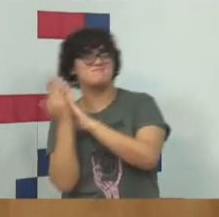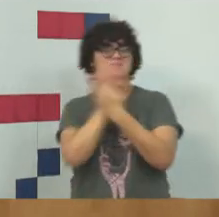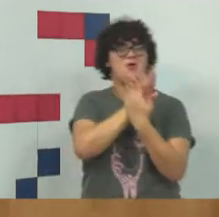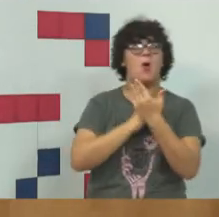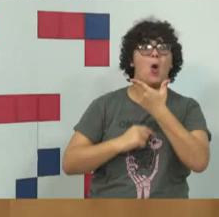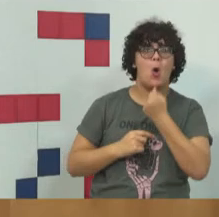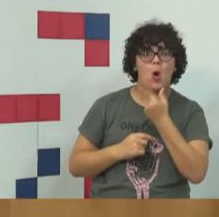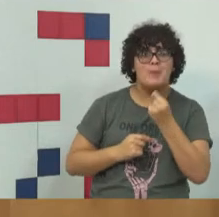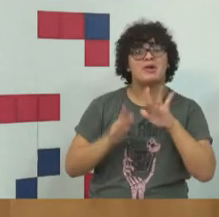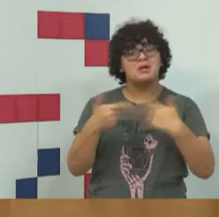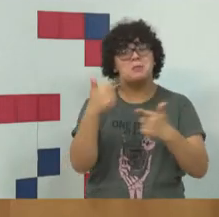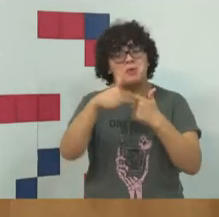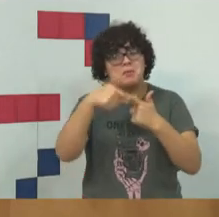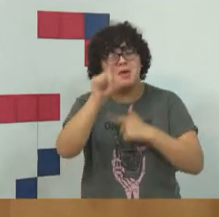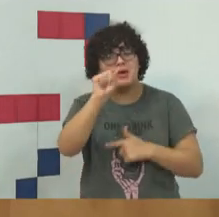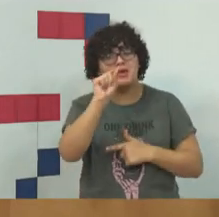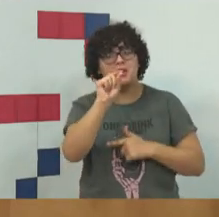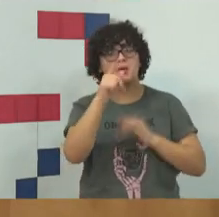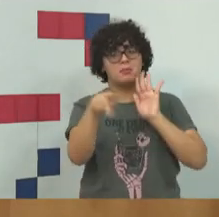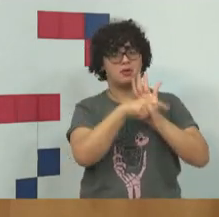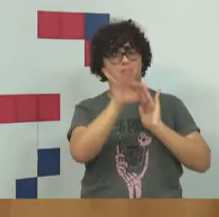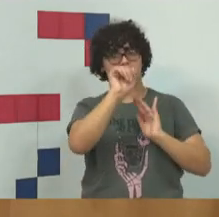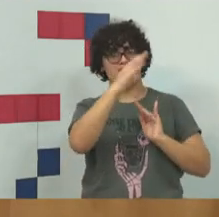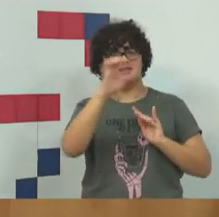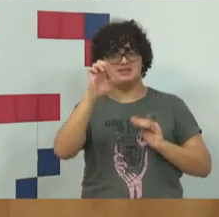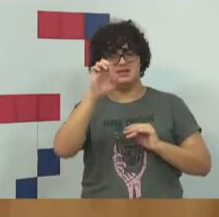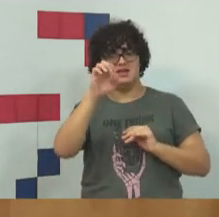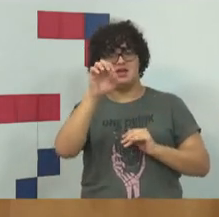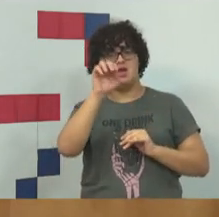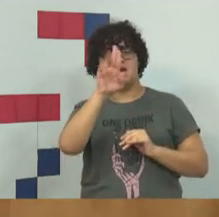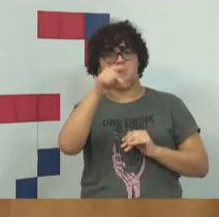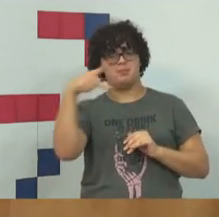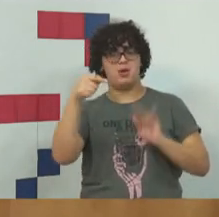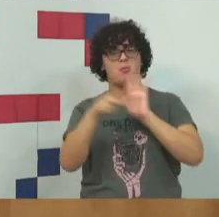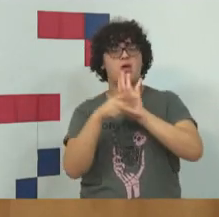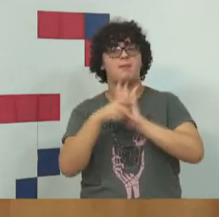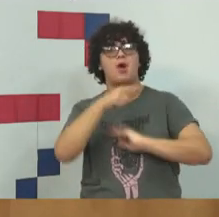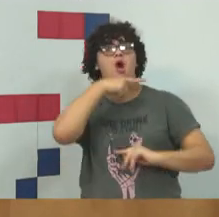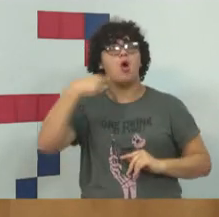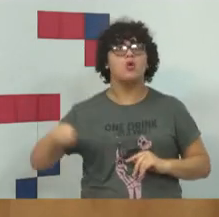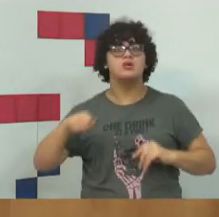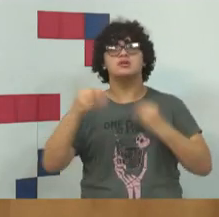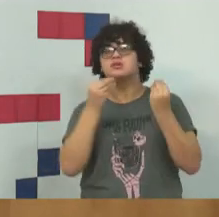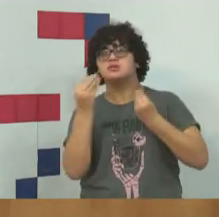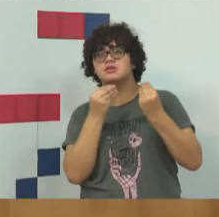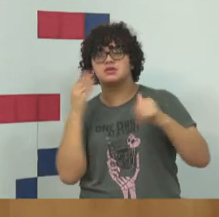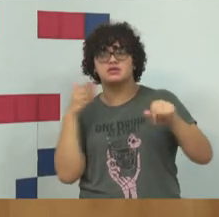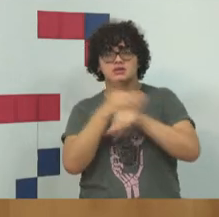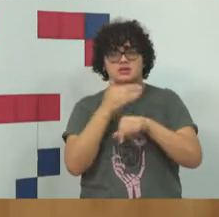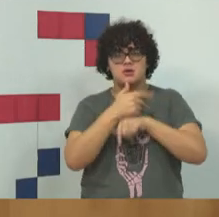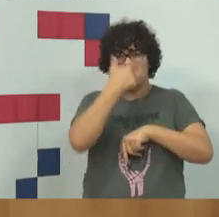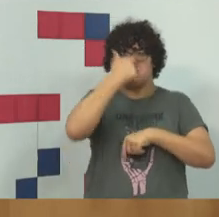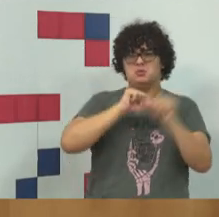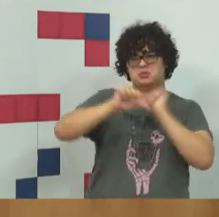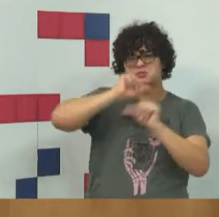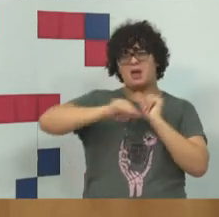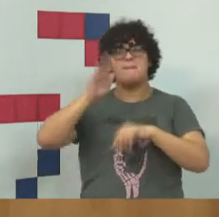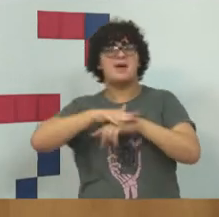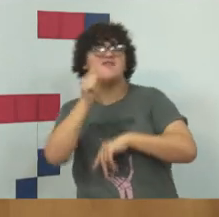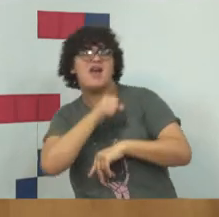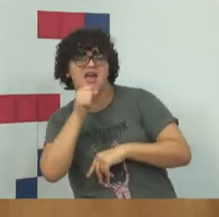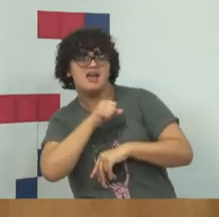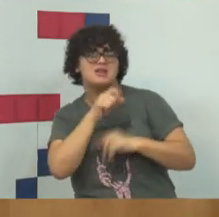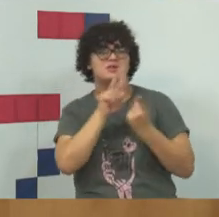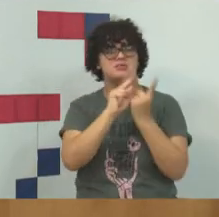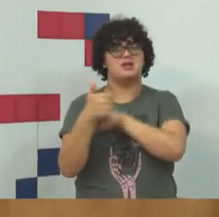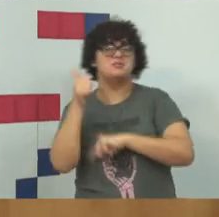o problema do momento se chama FaceApp, que é um aplicativo russo, espião, você vai lá, transforma o seu rosto num rosto mais velho, transforma o